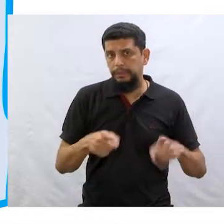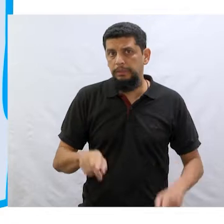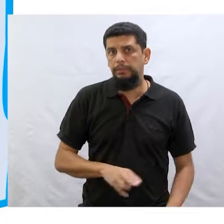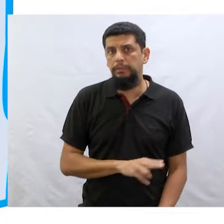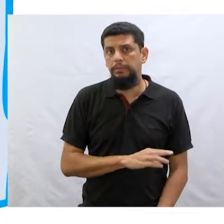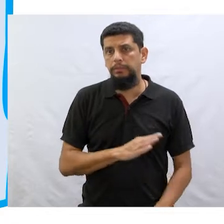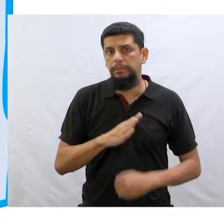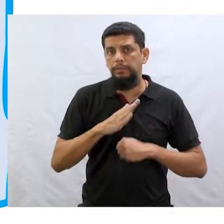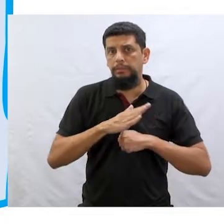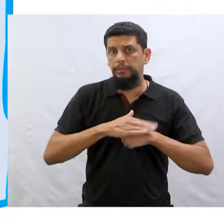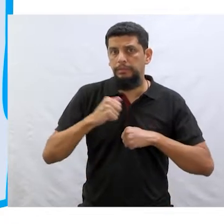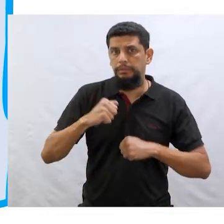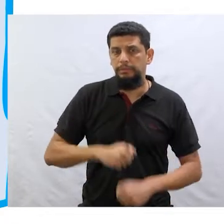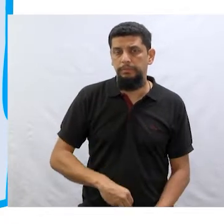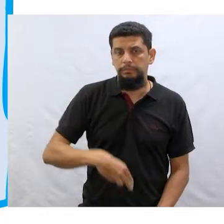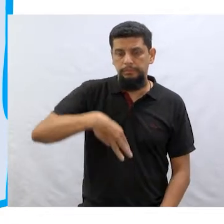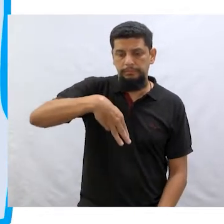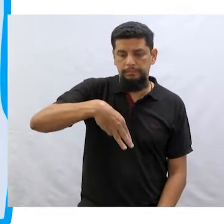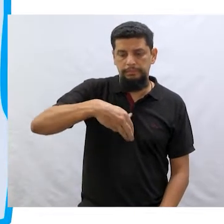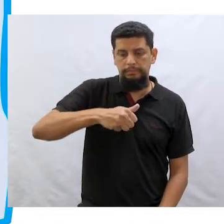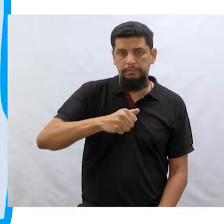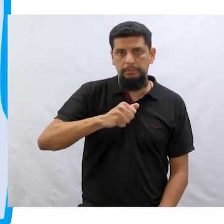chamada Matheus.